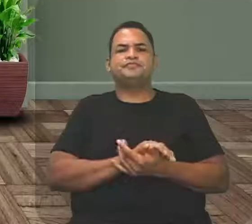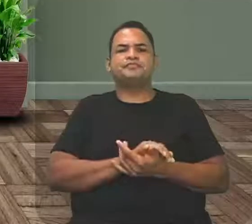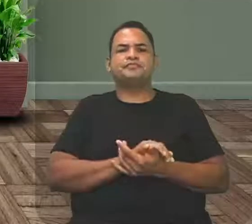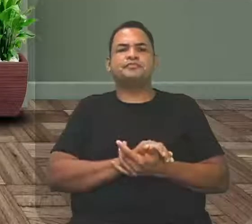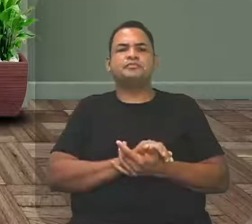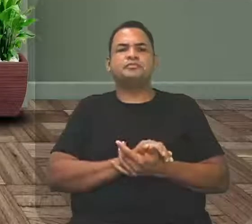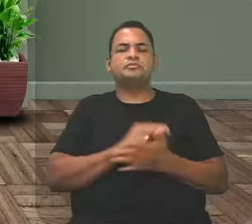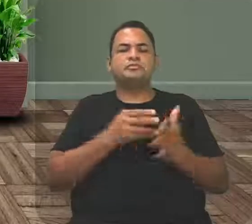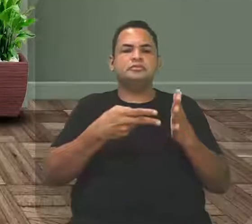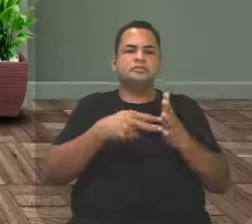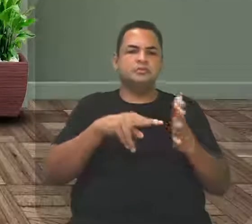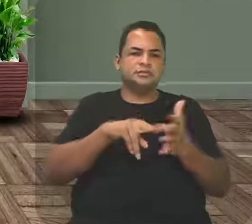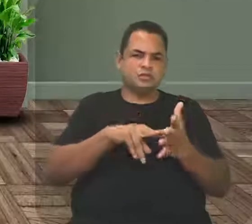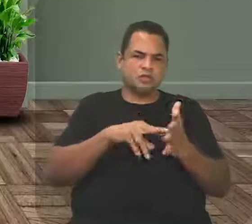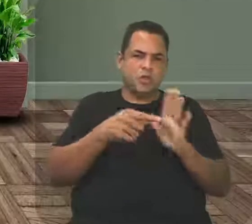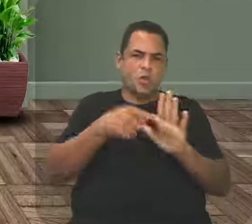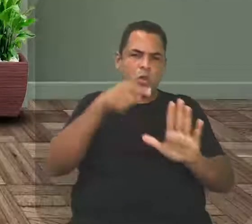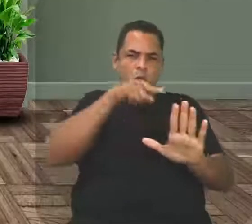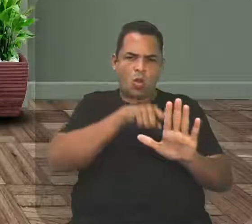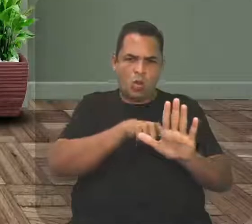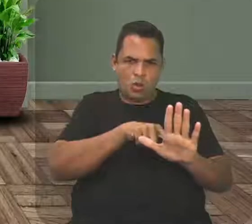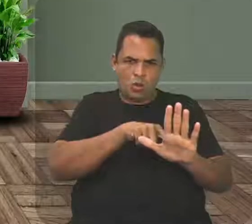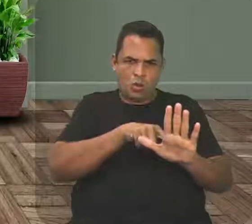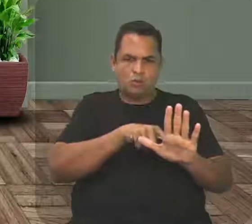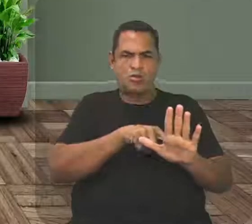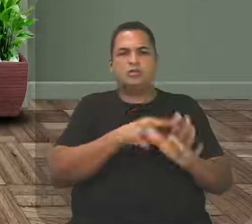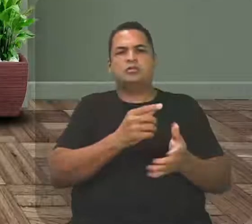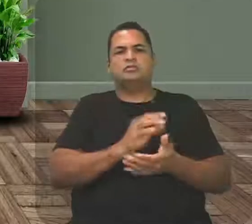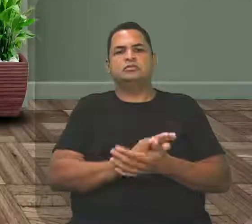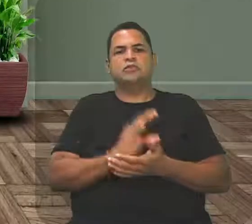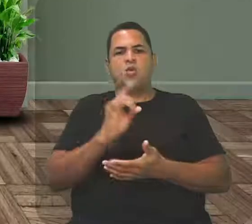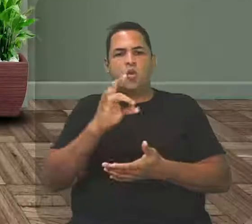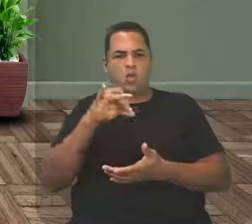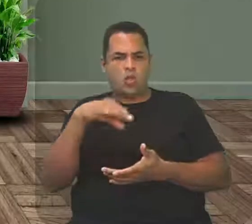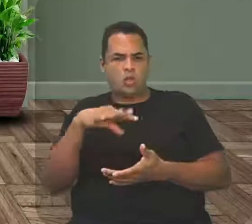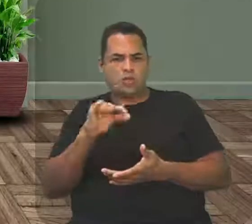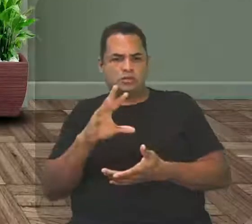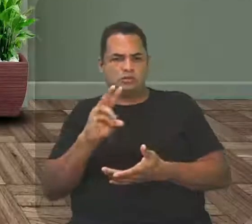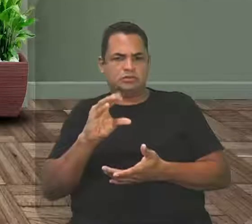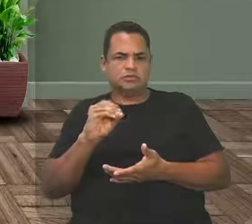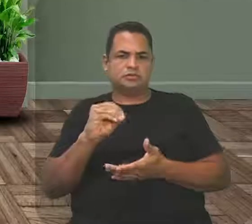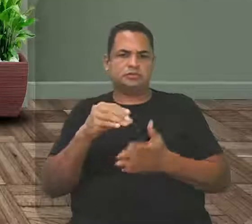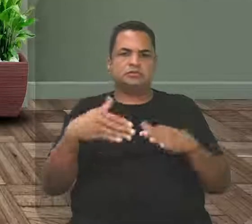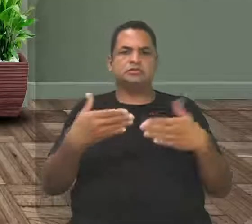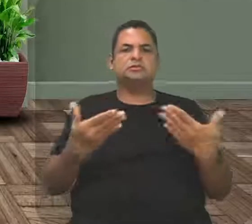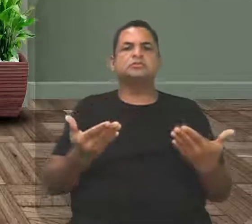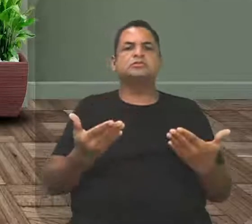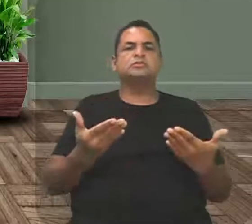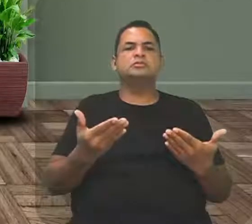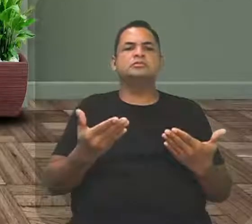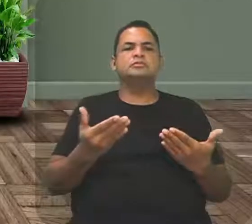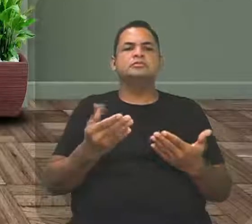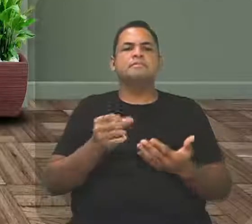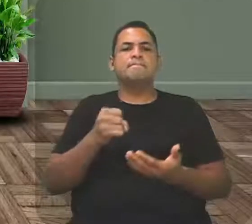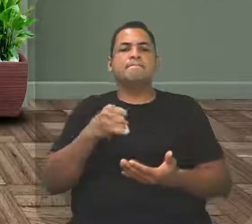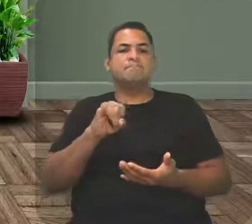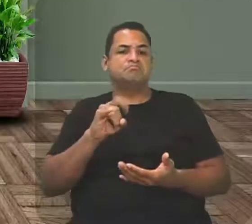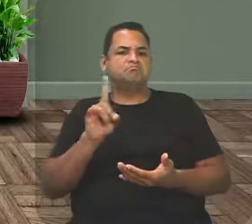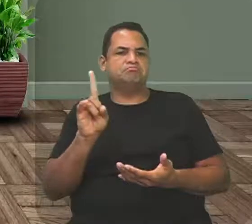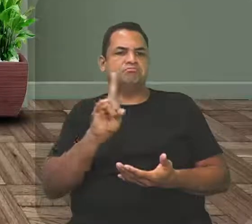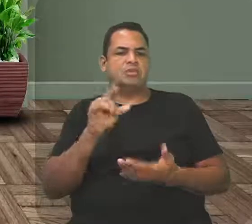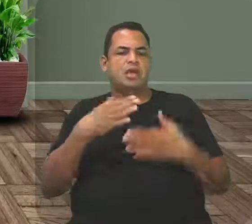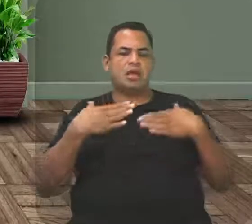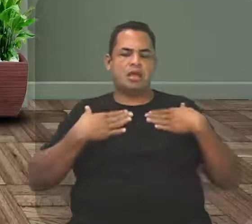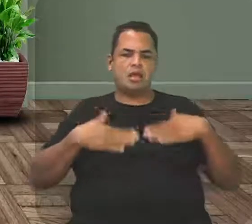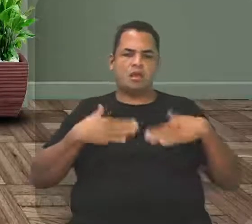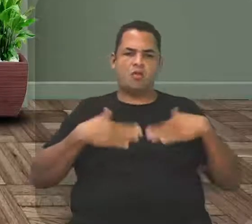sentido figurado, então, conotativo. Deu para pegar? Muito bem, mas se não, acalme seu